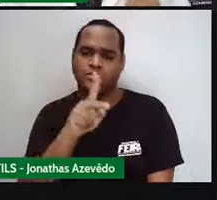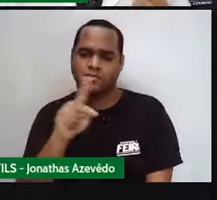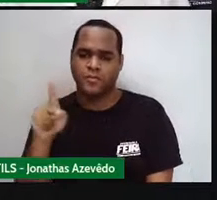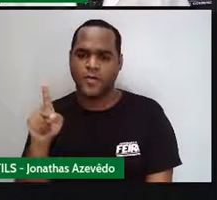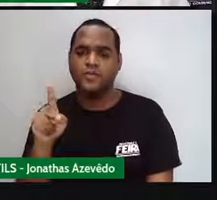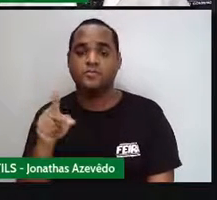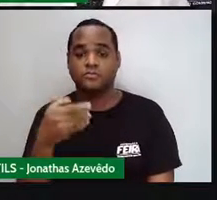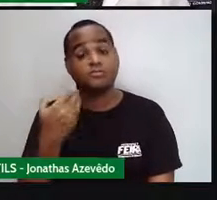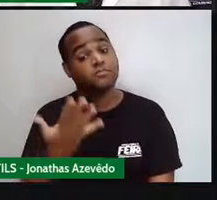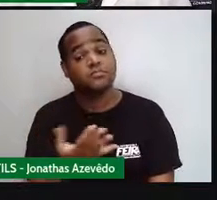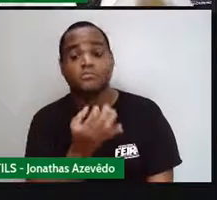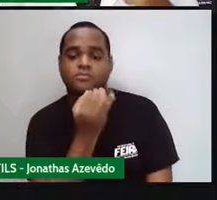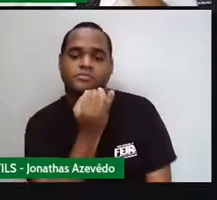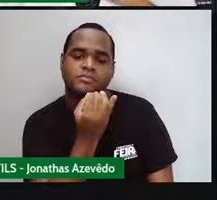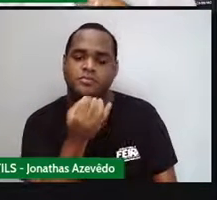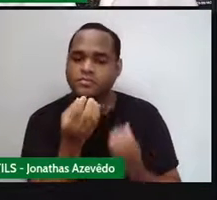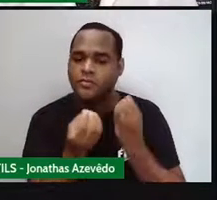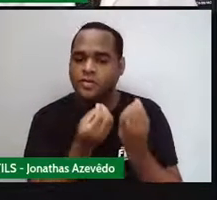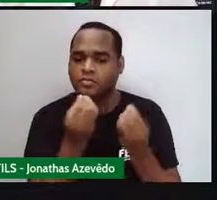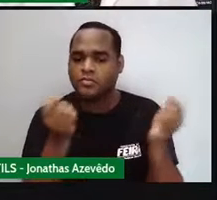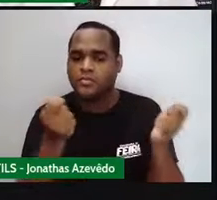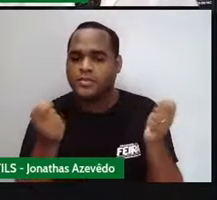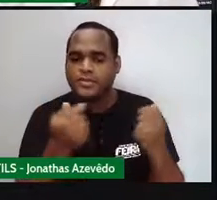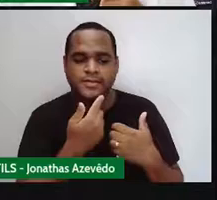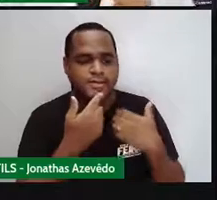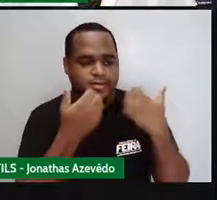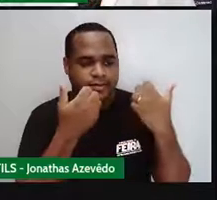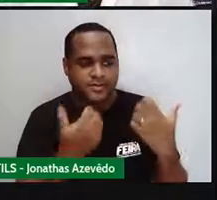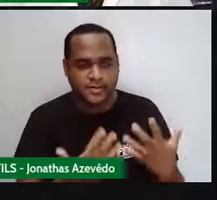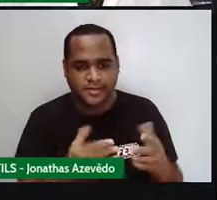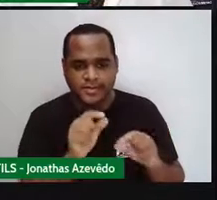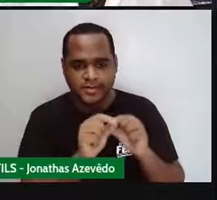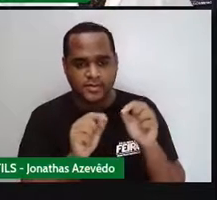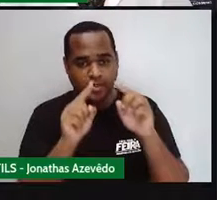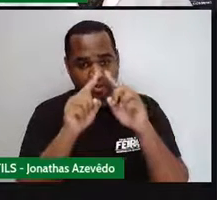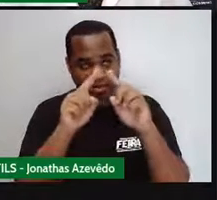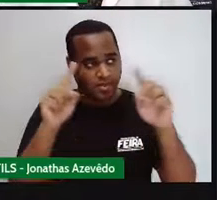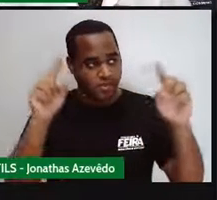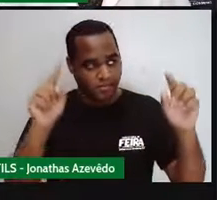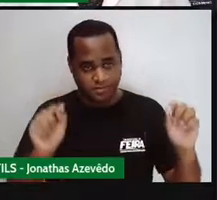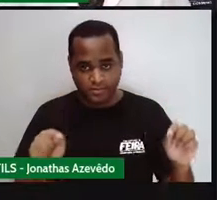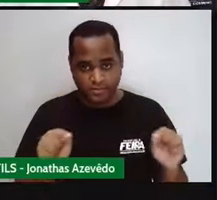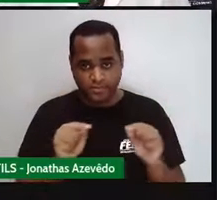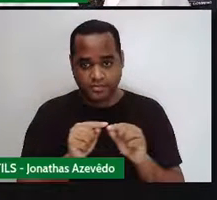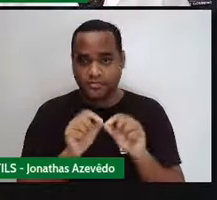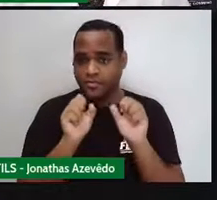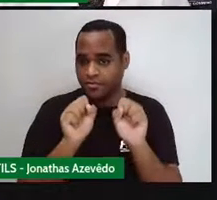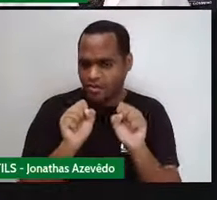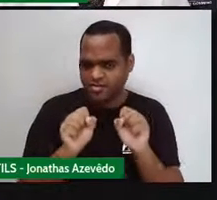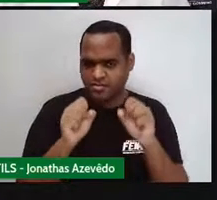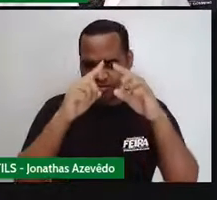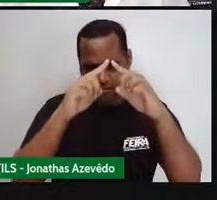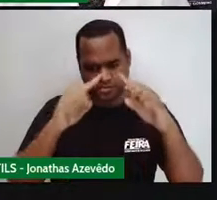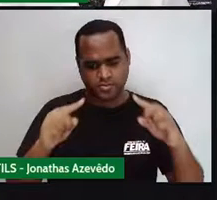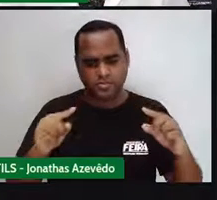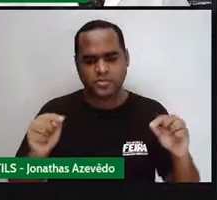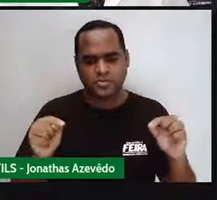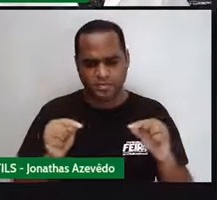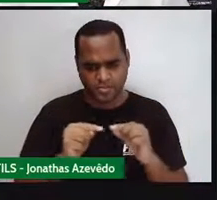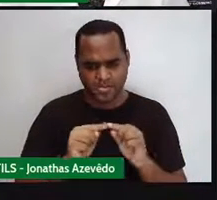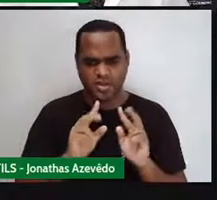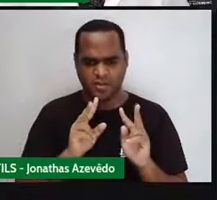então, eu posso dizer que o quadrado, ele é um losango com